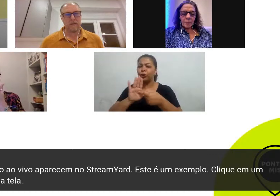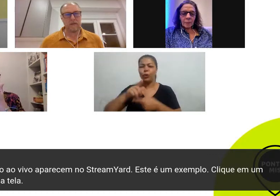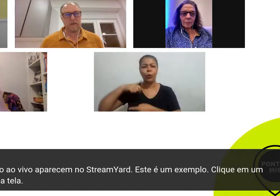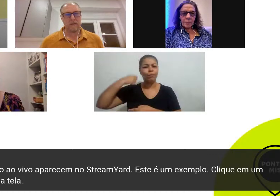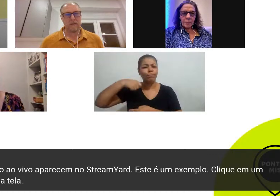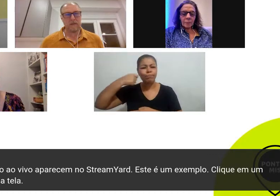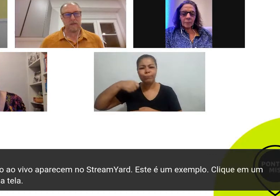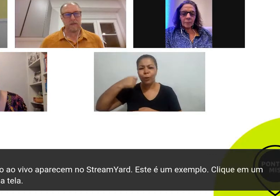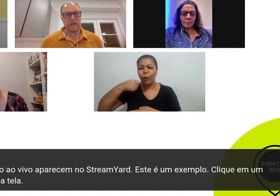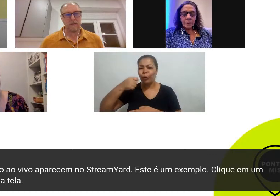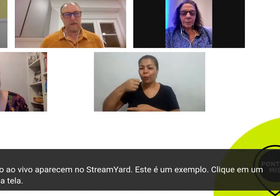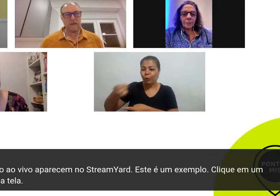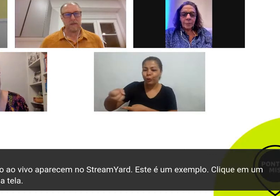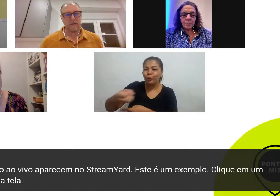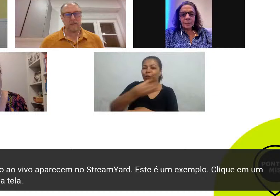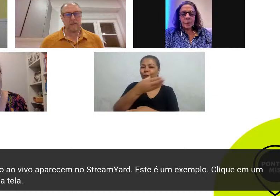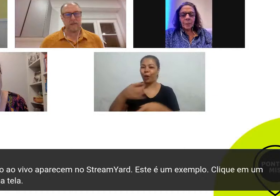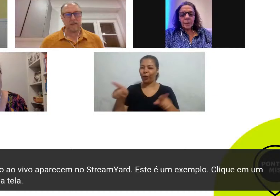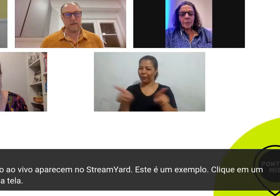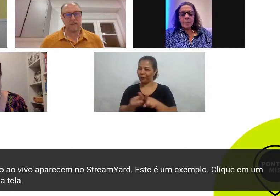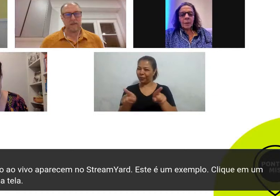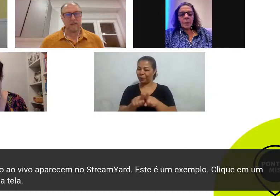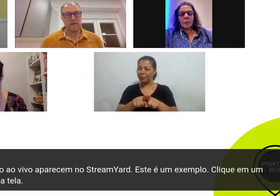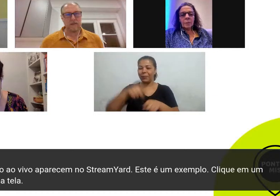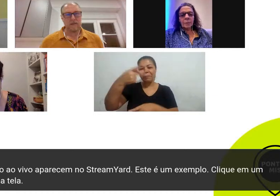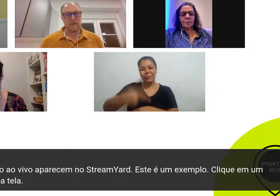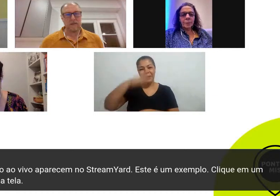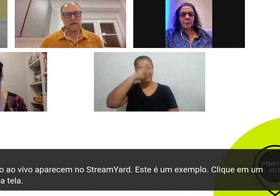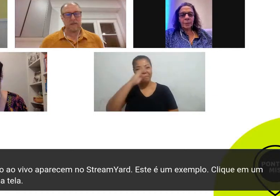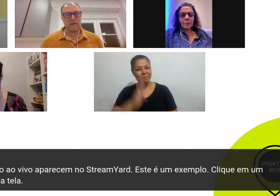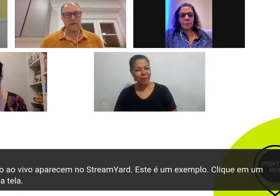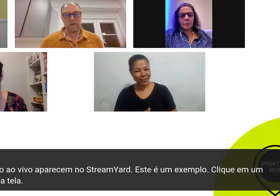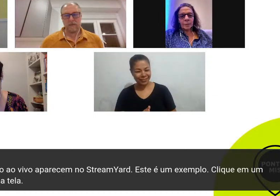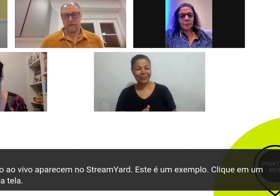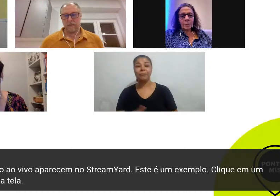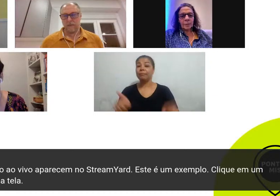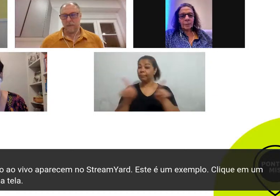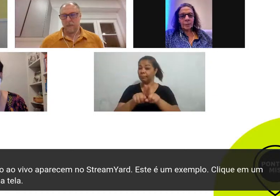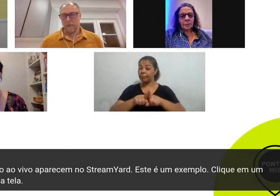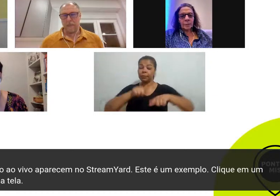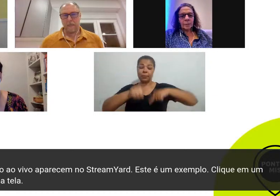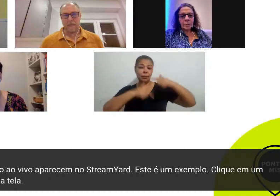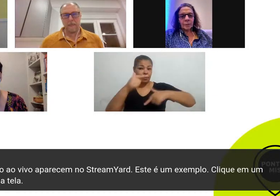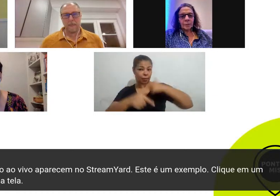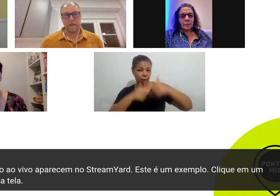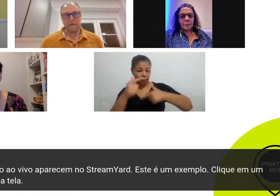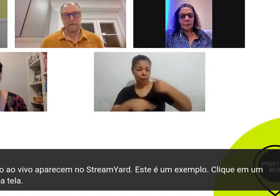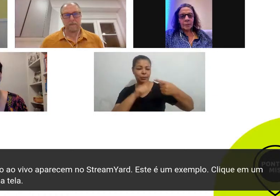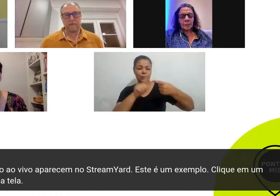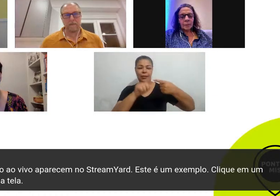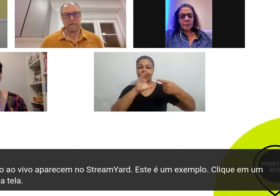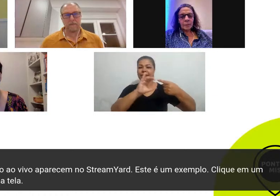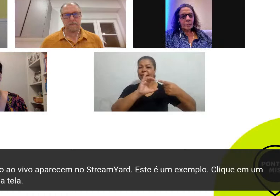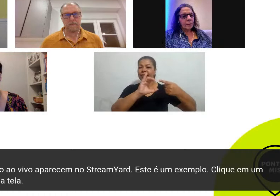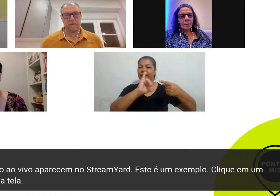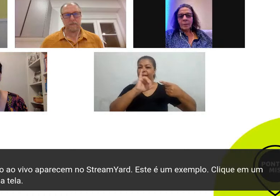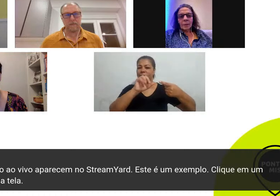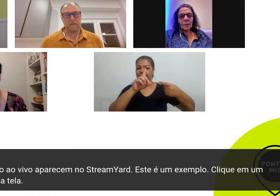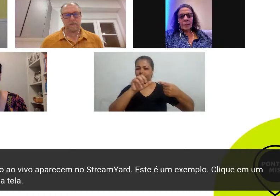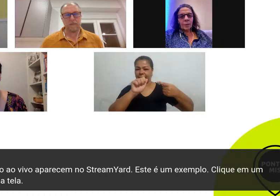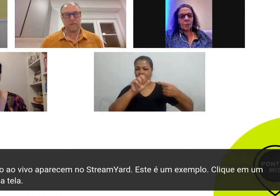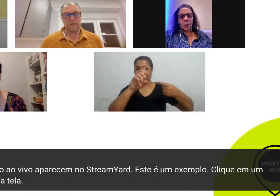mercado audiovisual brasileiro trabalhos recentes do José Cidades Inertes para a Google